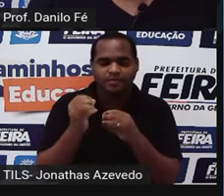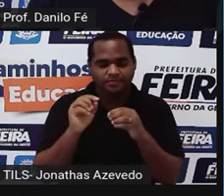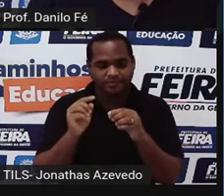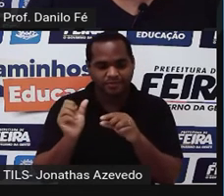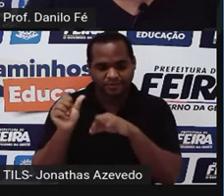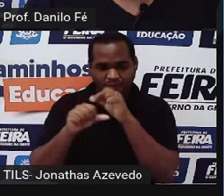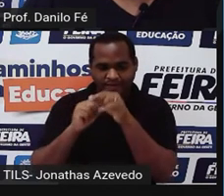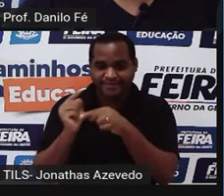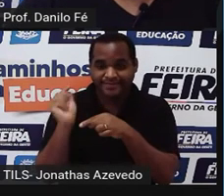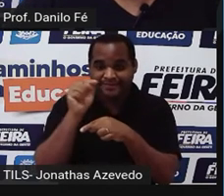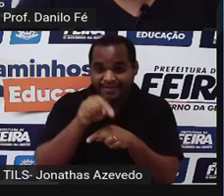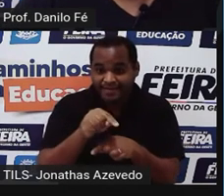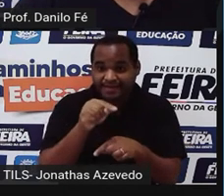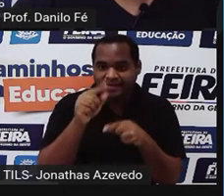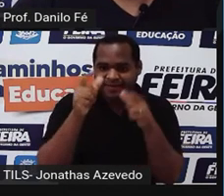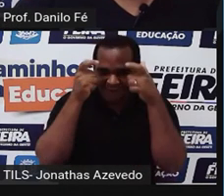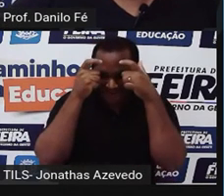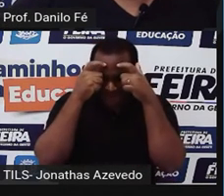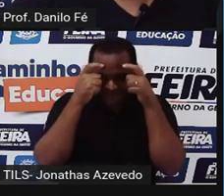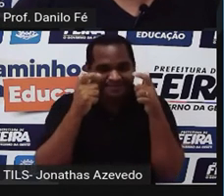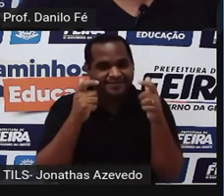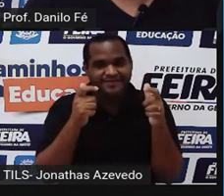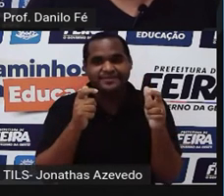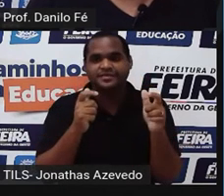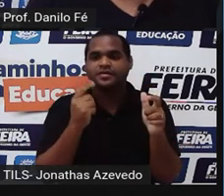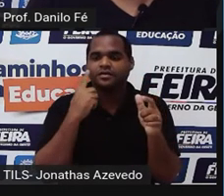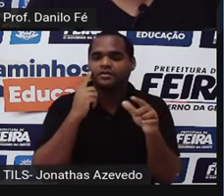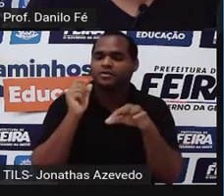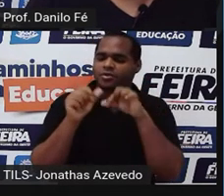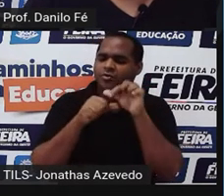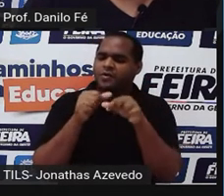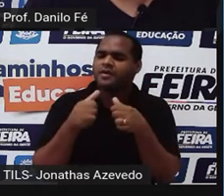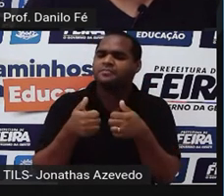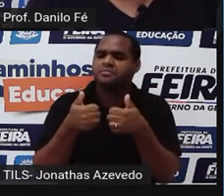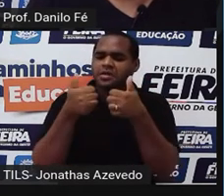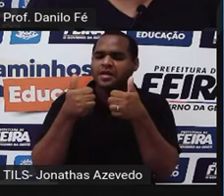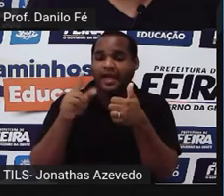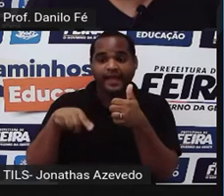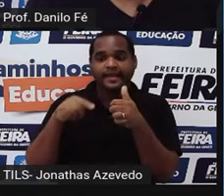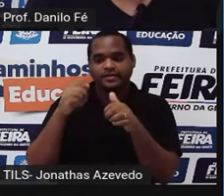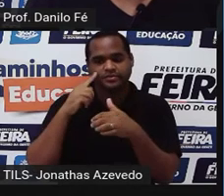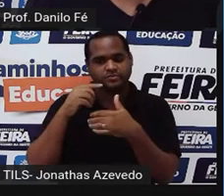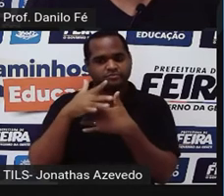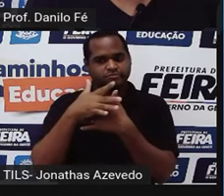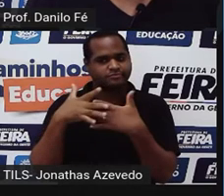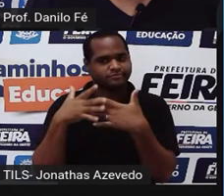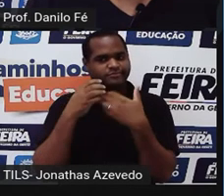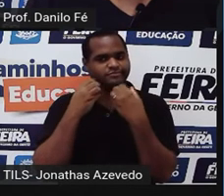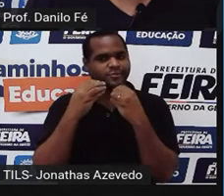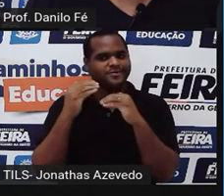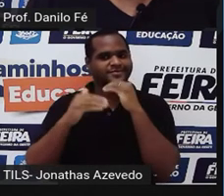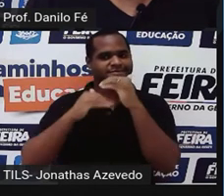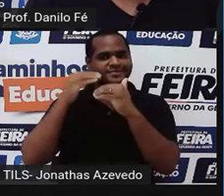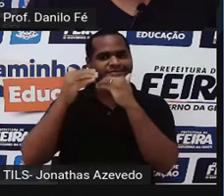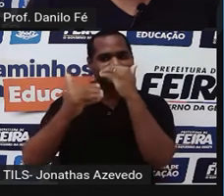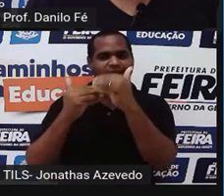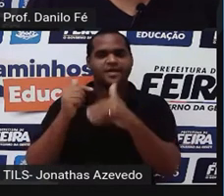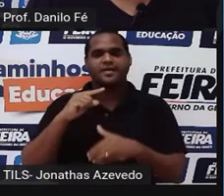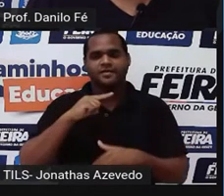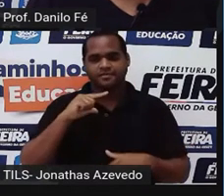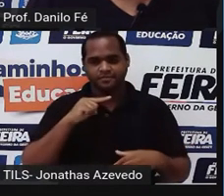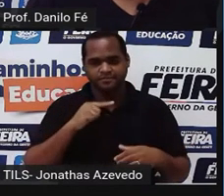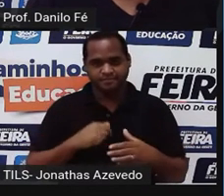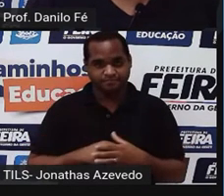rei, e o que acaba também tornando o Rio uma cidade mais desenvolvida. Tanto que a